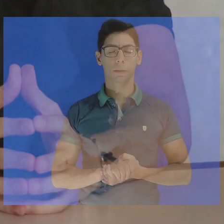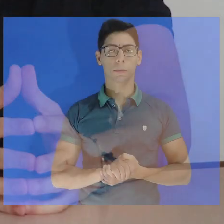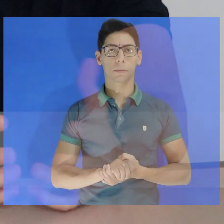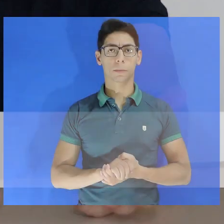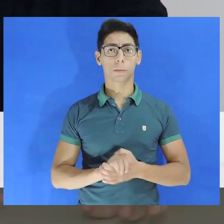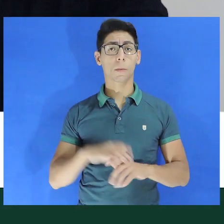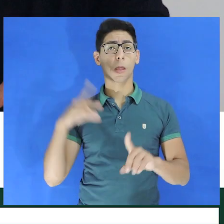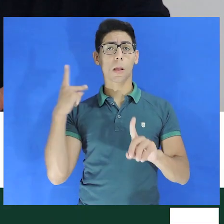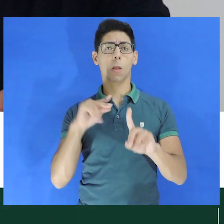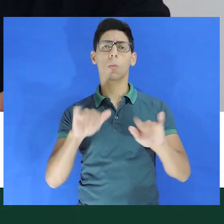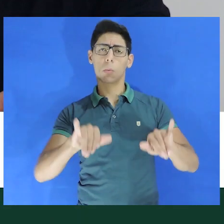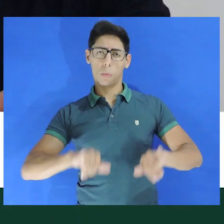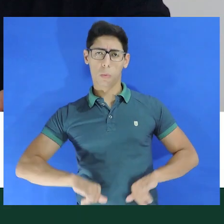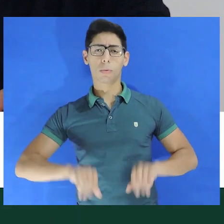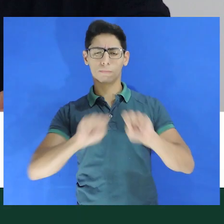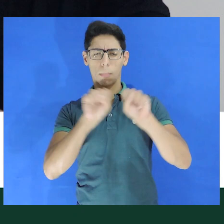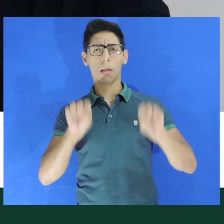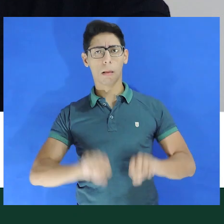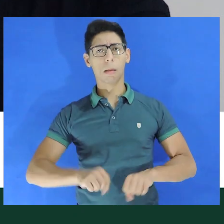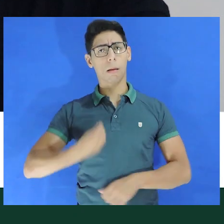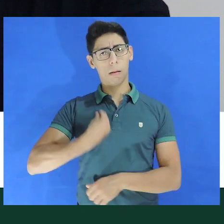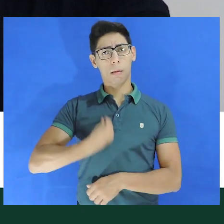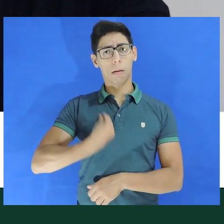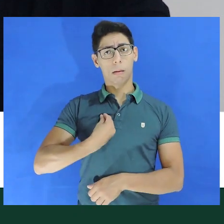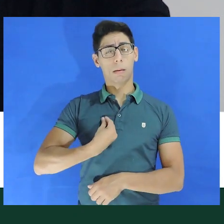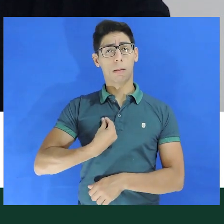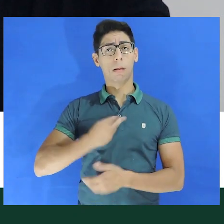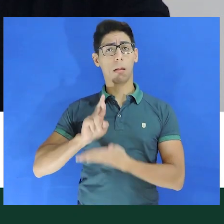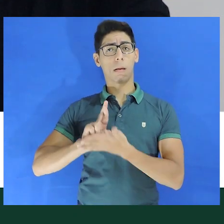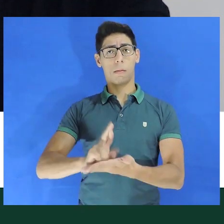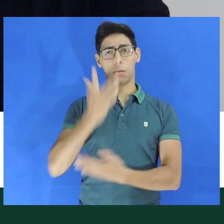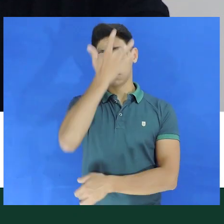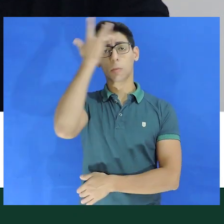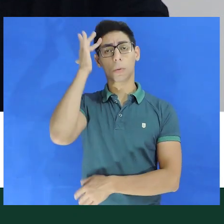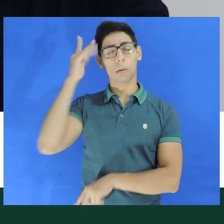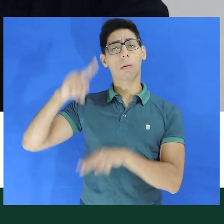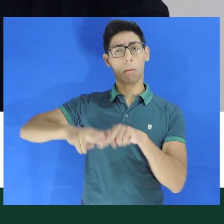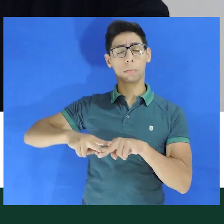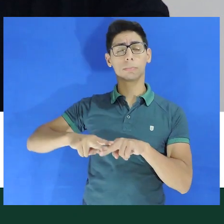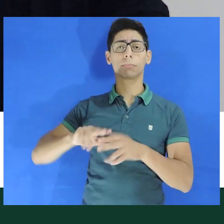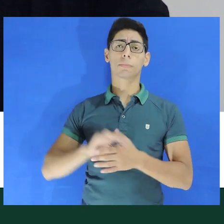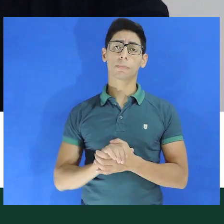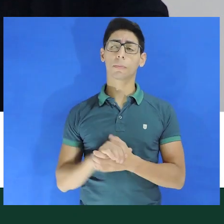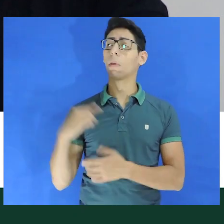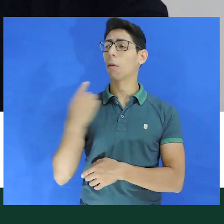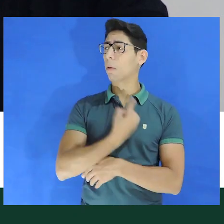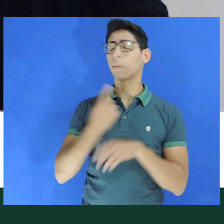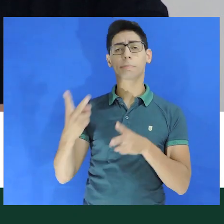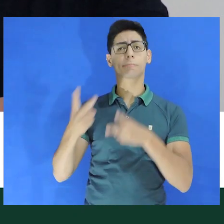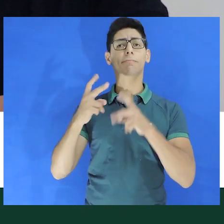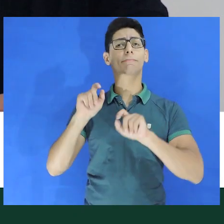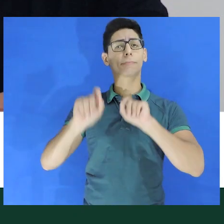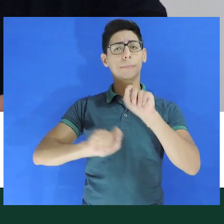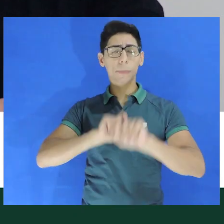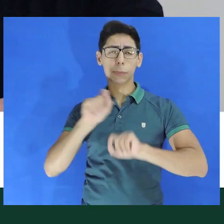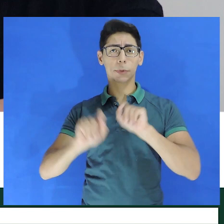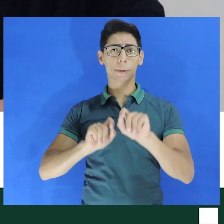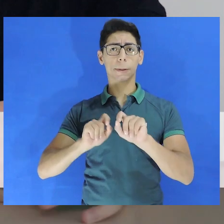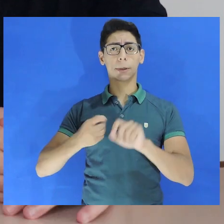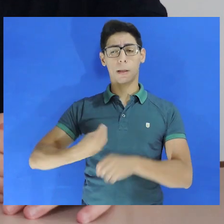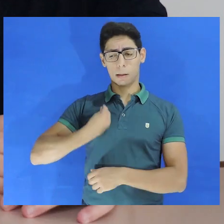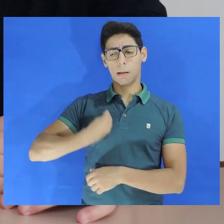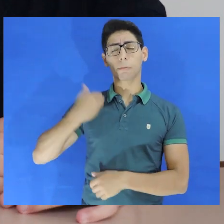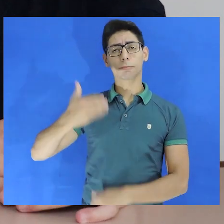A tortura é sistematicamente presente na realidade prisional. A gente percebe que, no